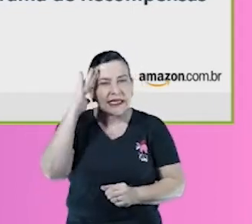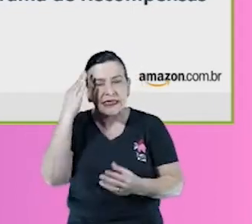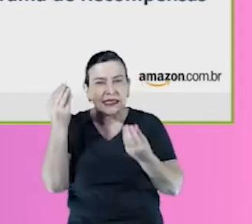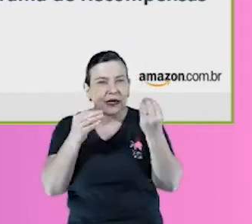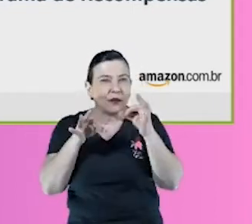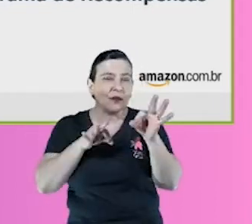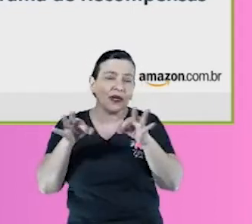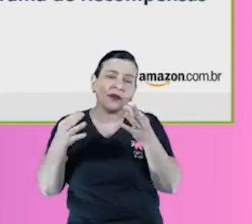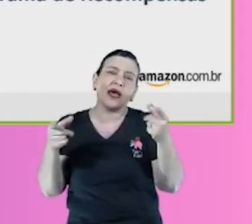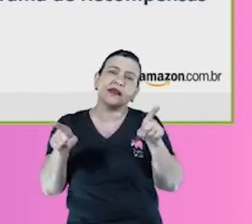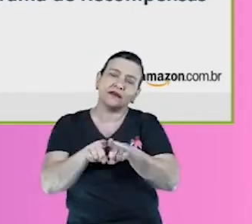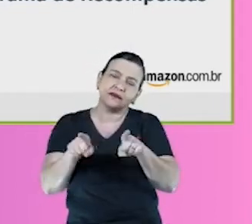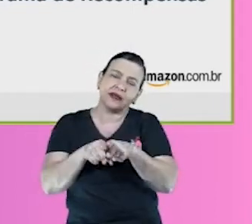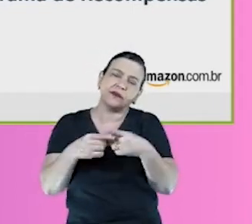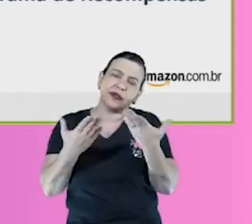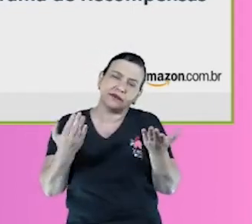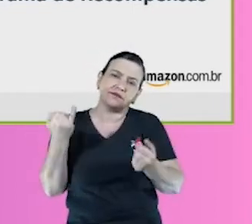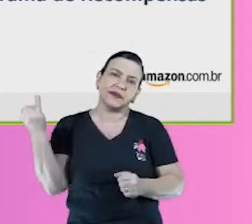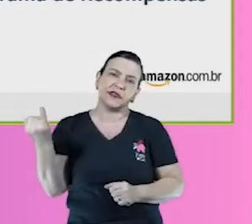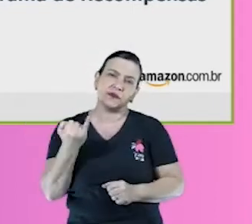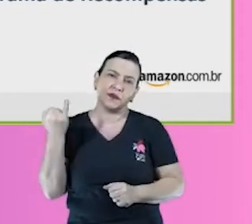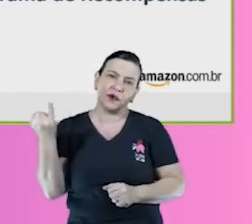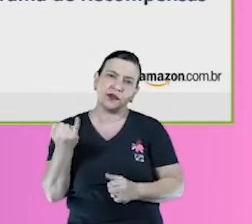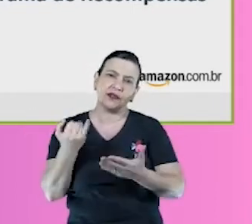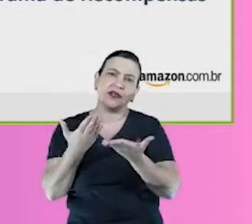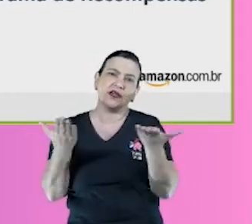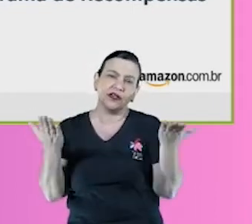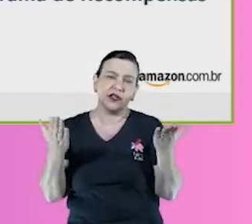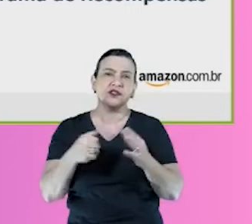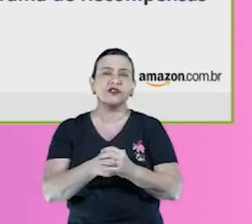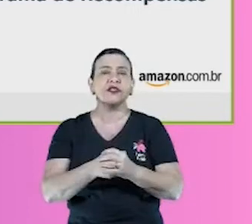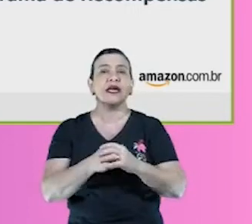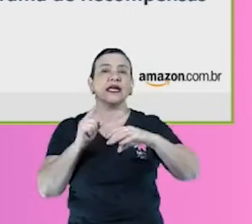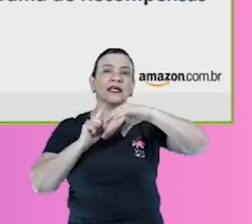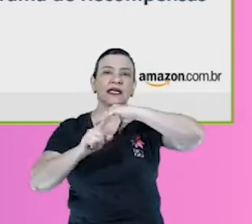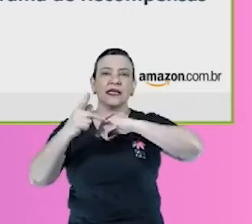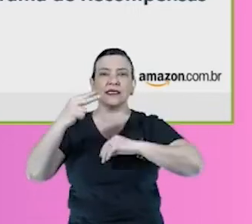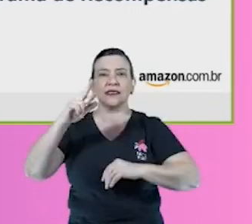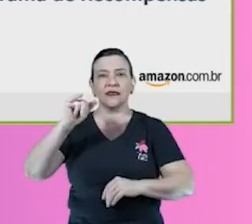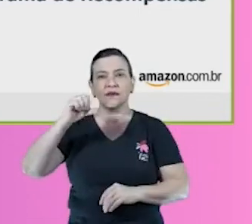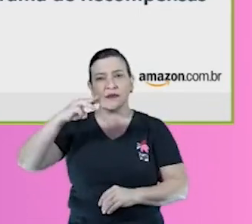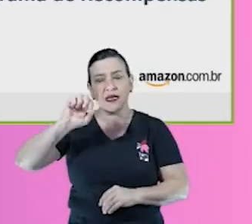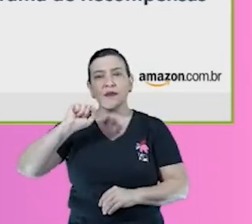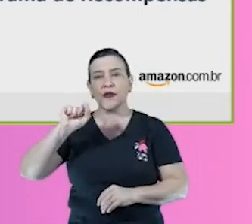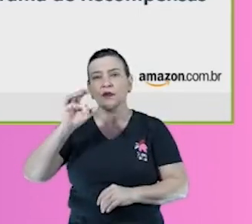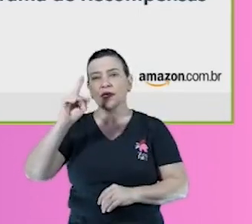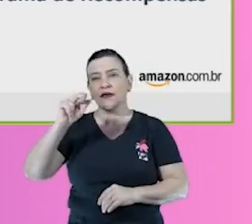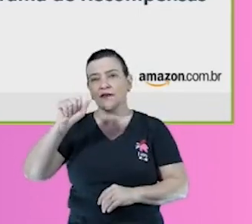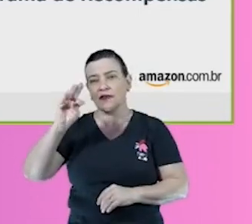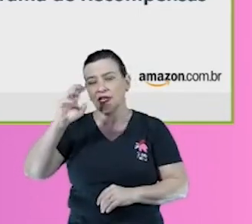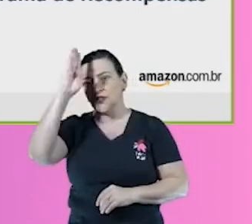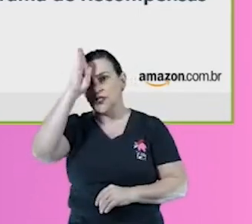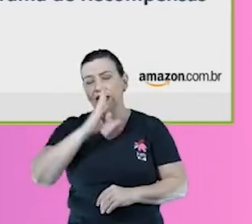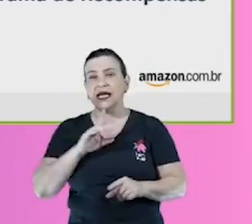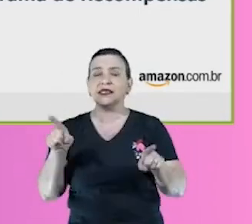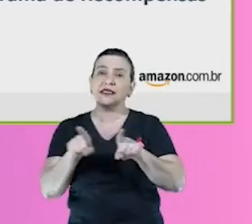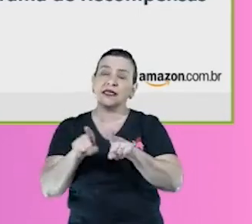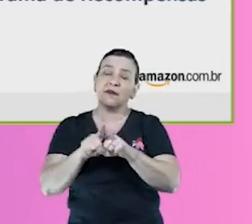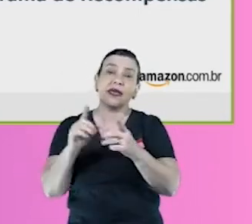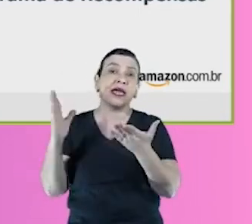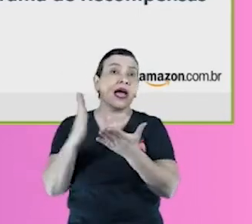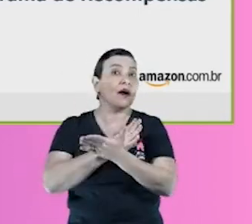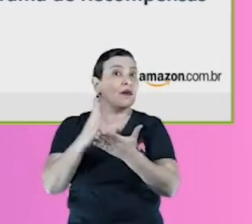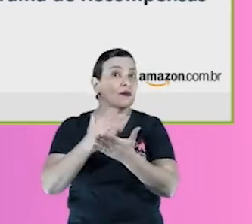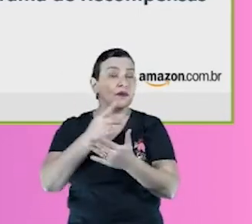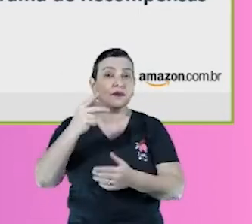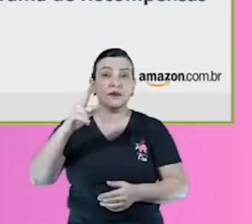clientes finais, né, então clientes prime tem frete grátis, mesmo membros que não são prime, clientes que não são prime tem